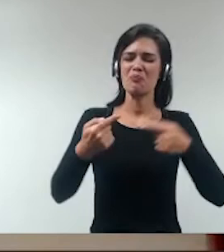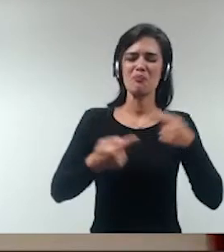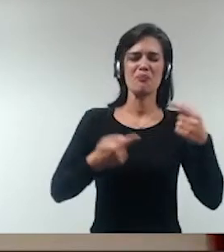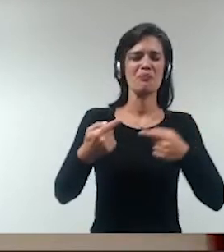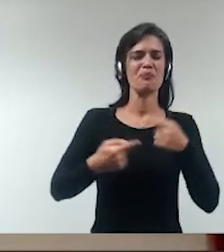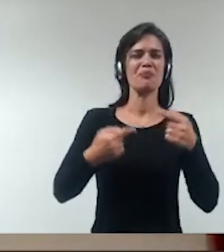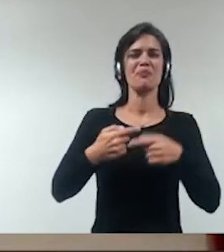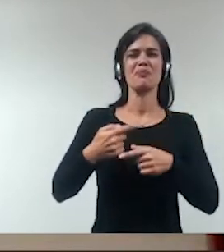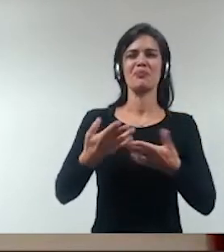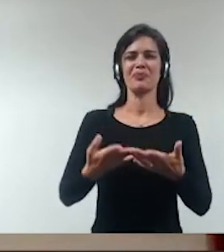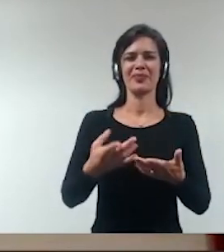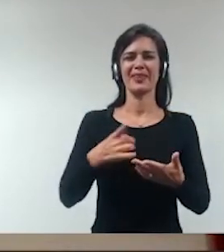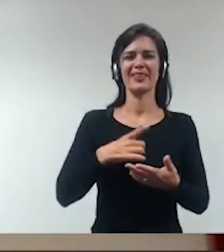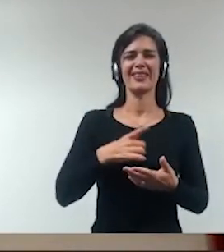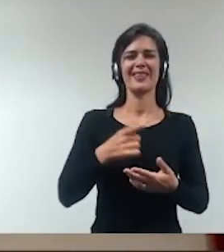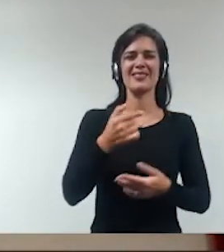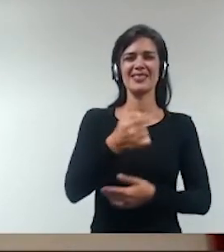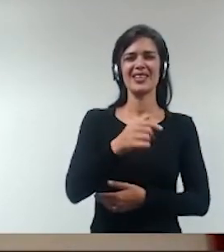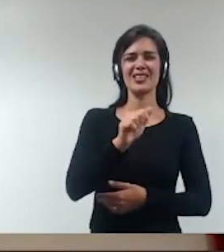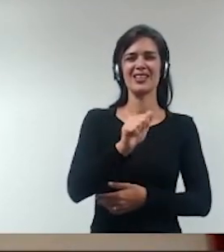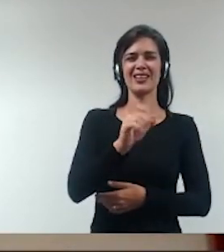ADIs foram sete ADIs no total